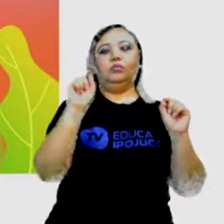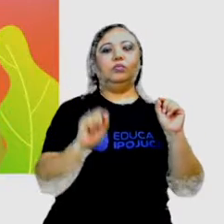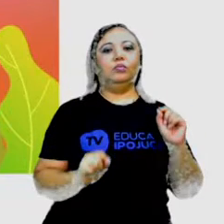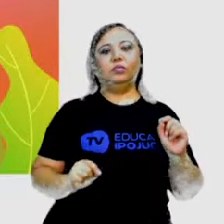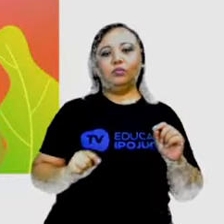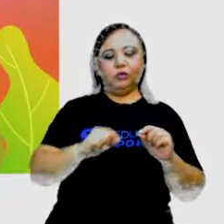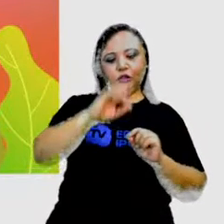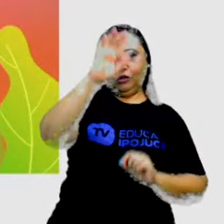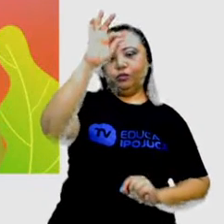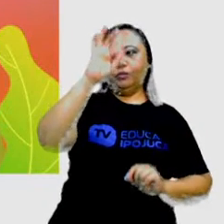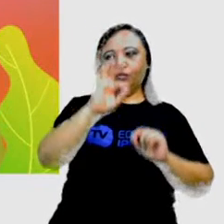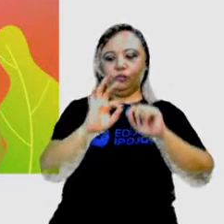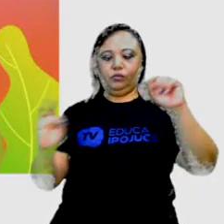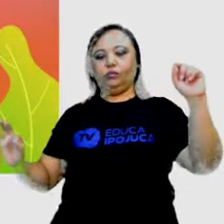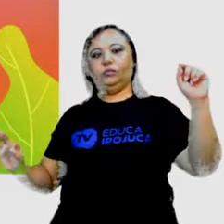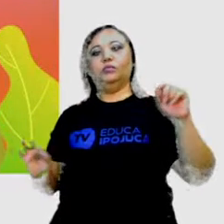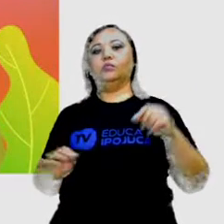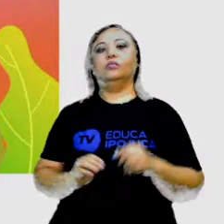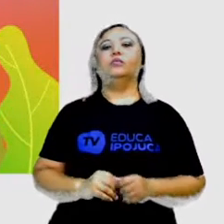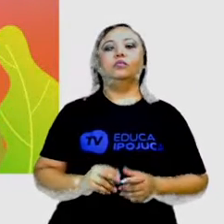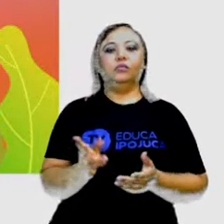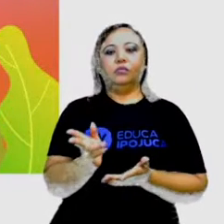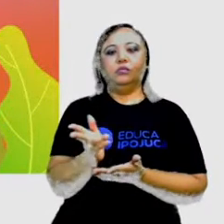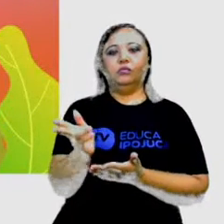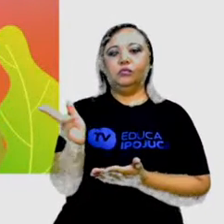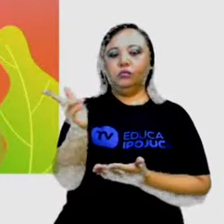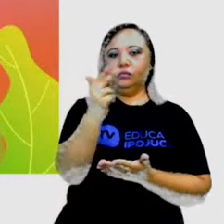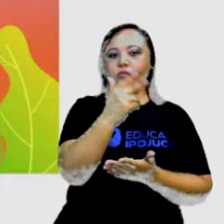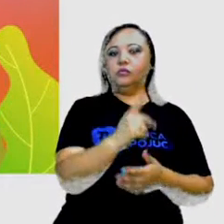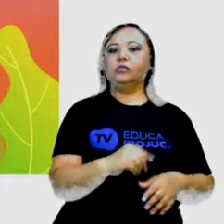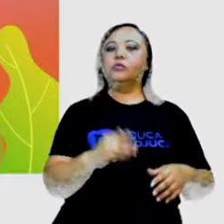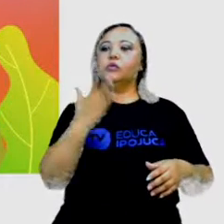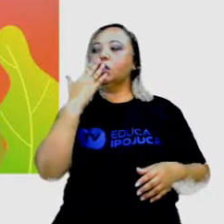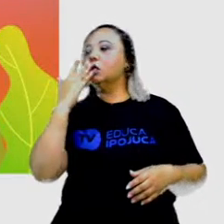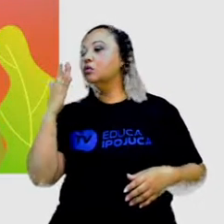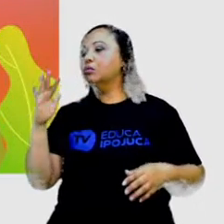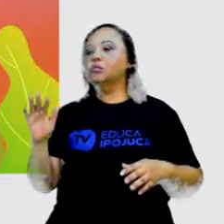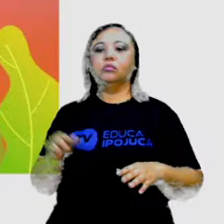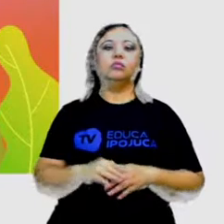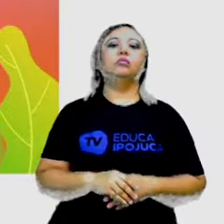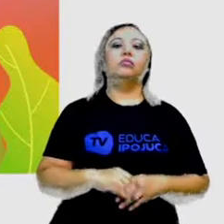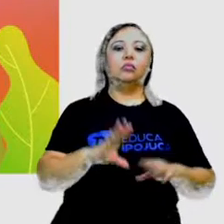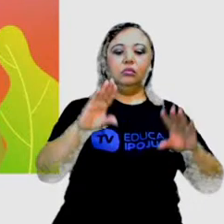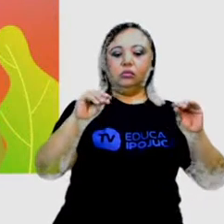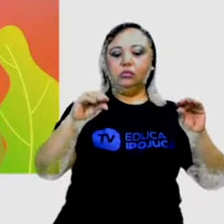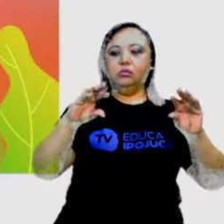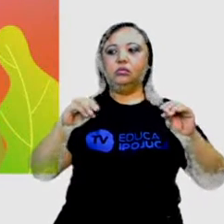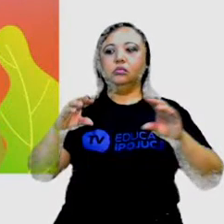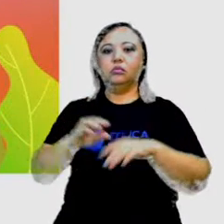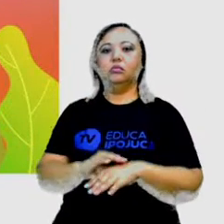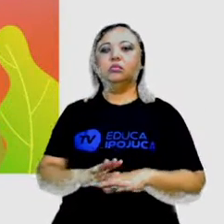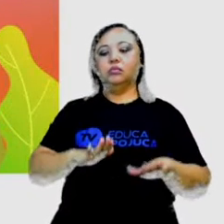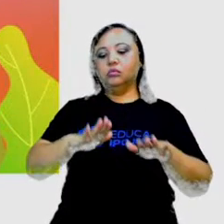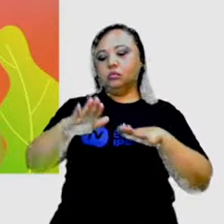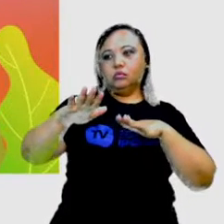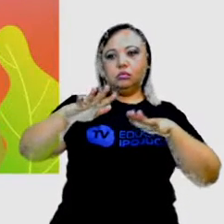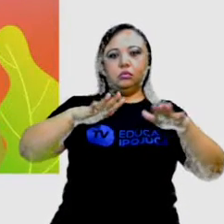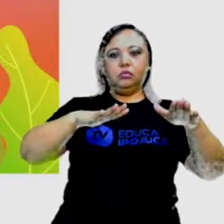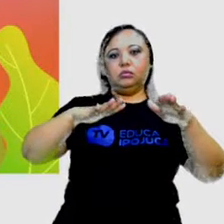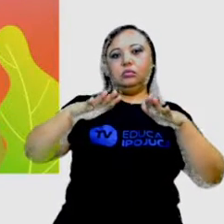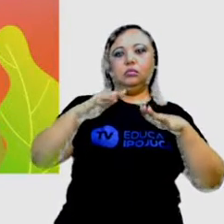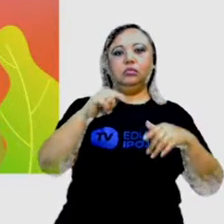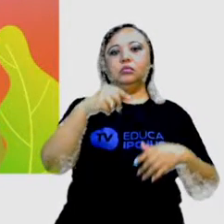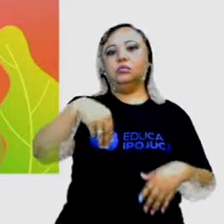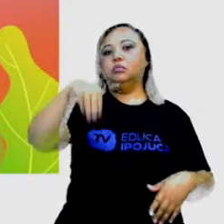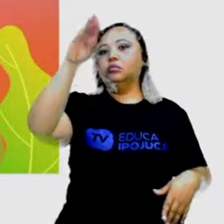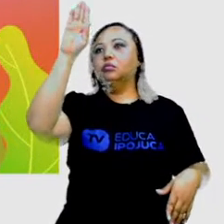linhas, formas, cores, texturas, os movimentos que vão com